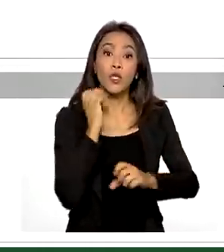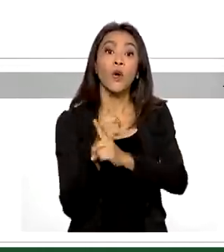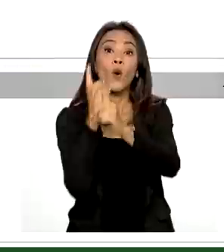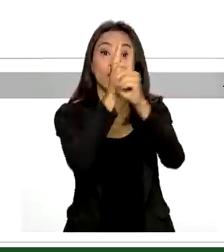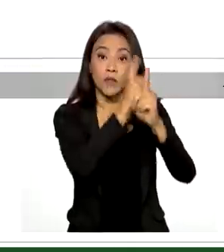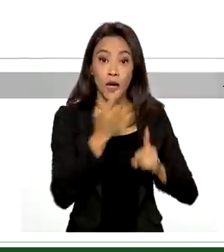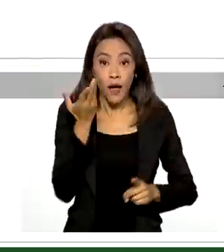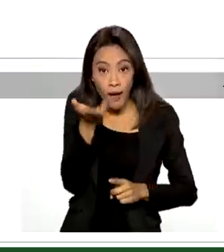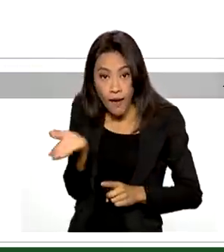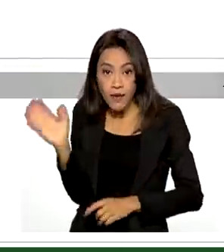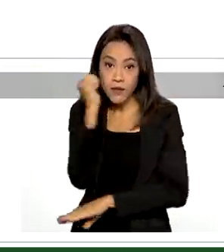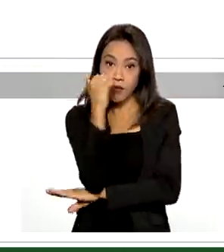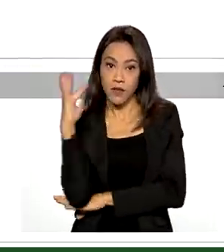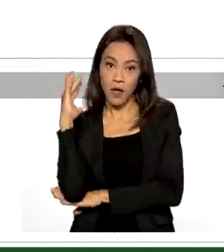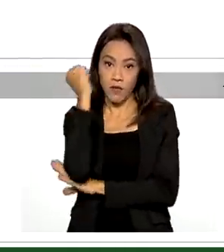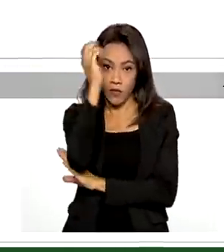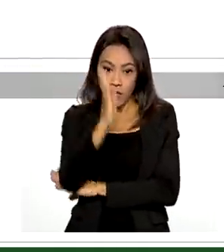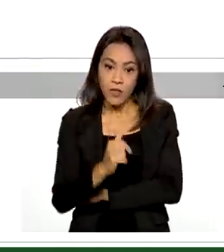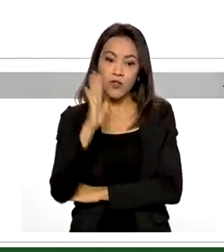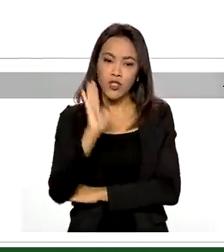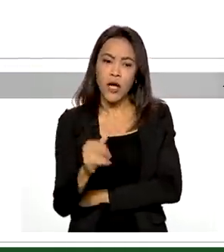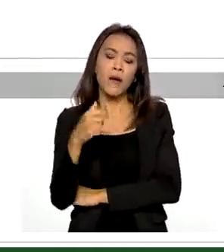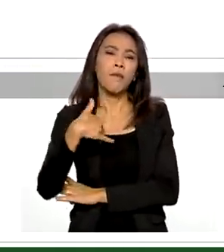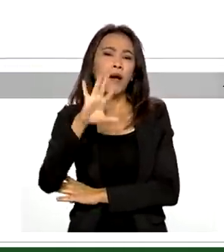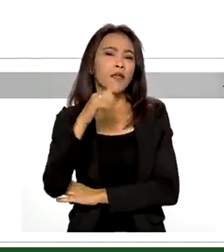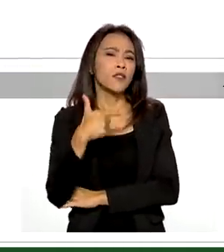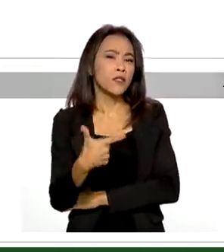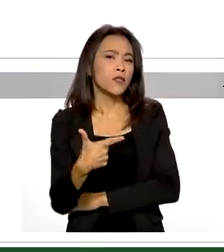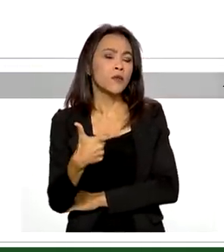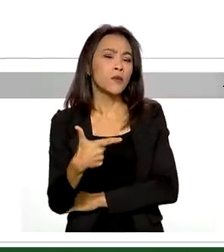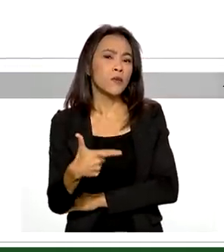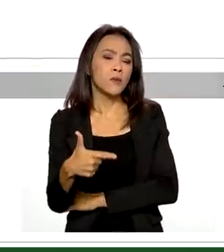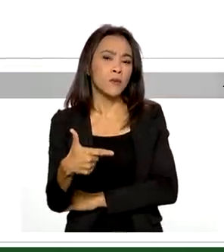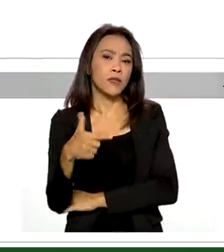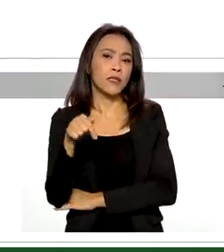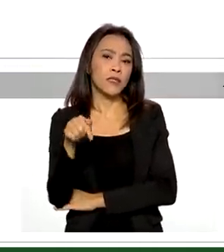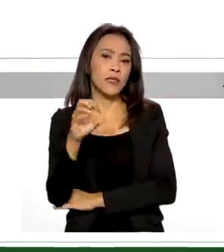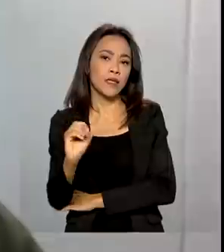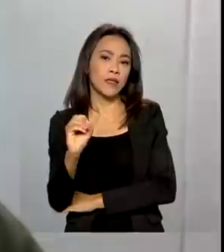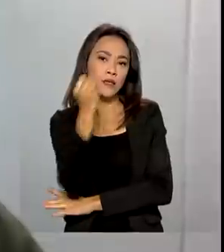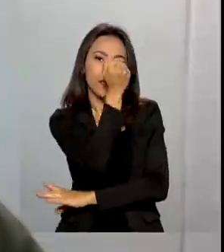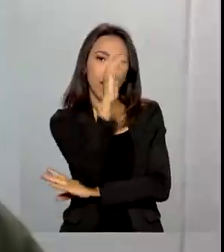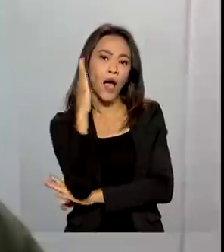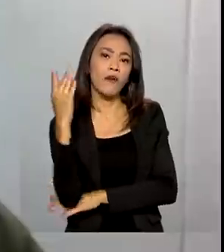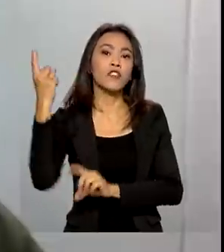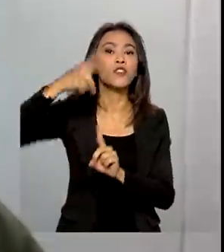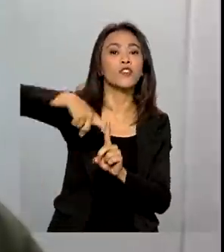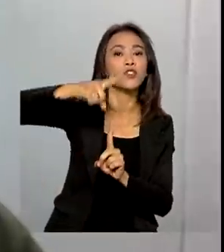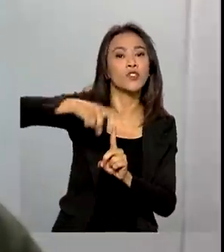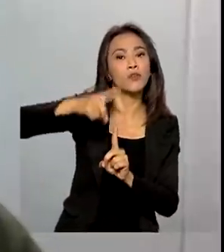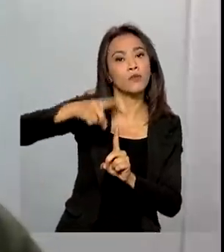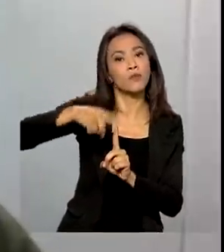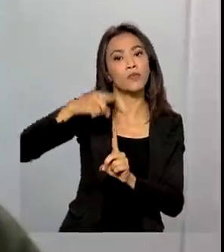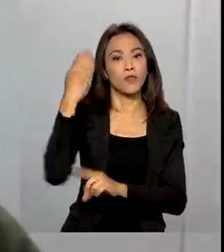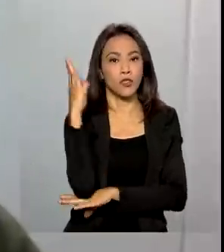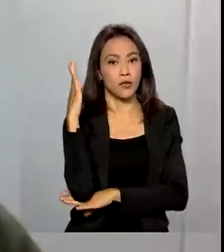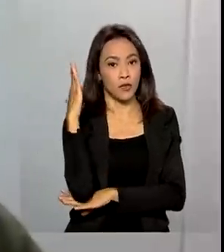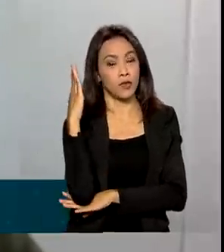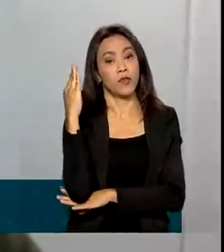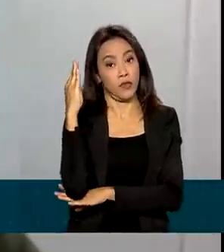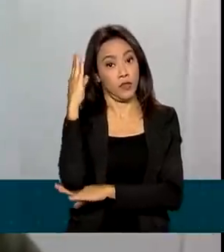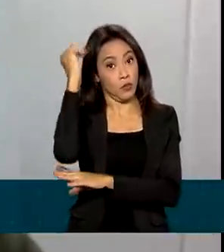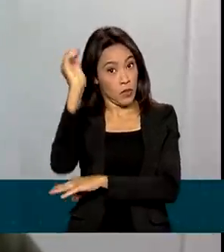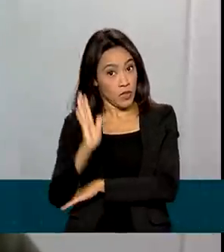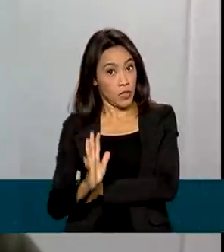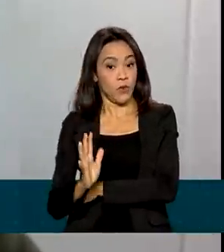catalogou mais de 270 espécies brasileiras de madeira. Determinar com maior precisão